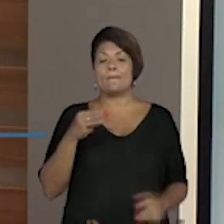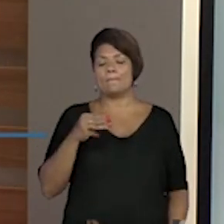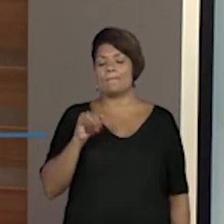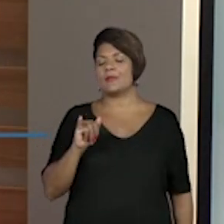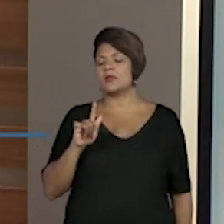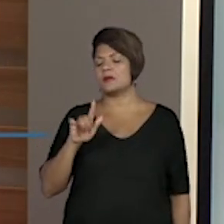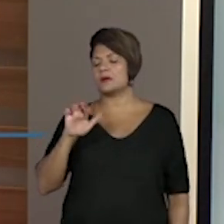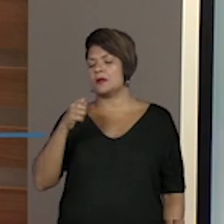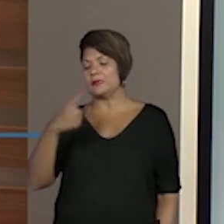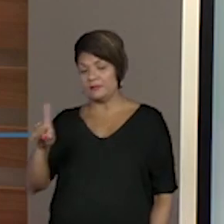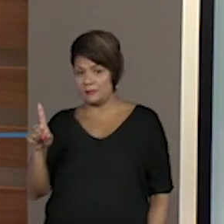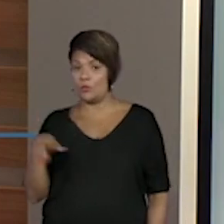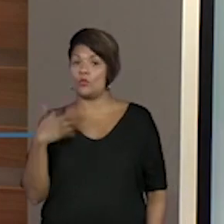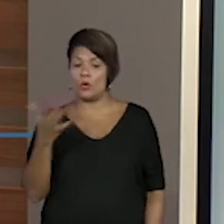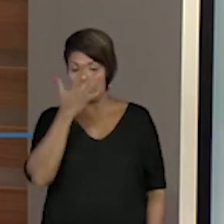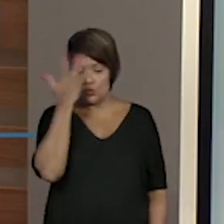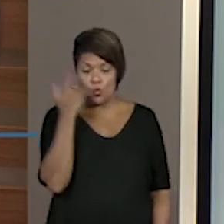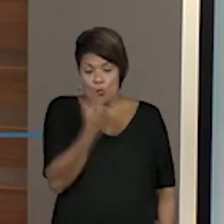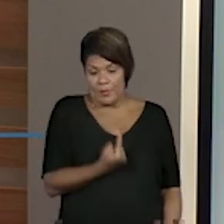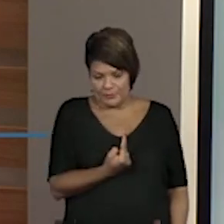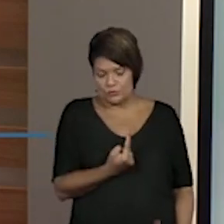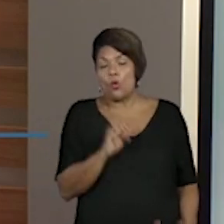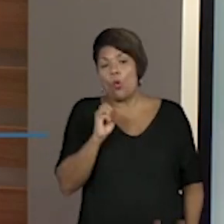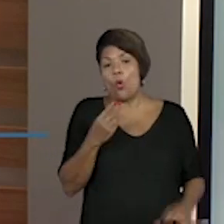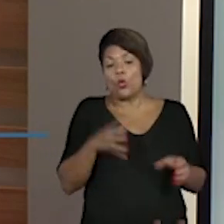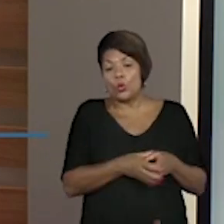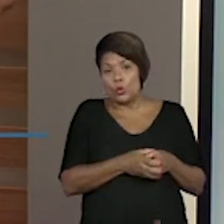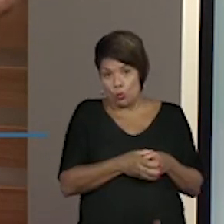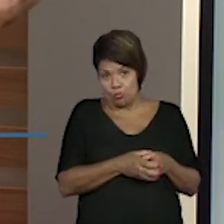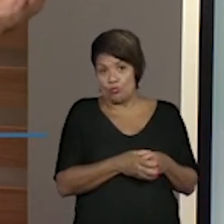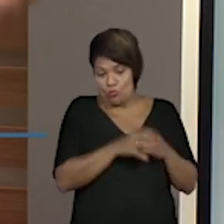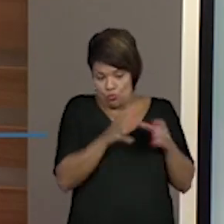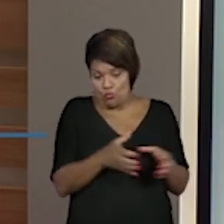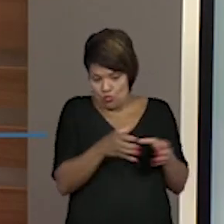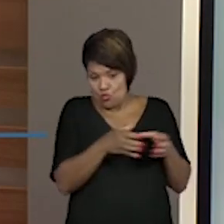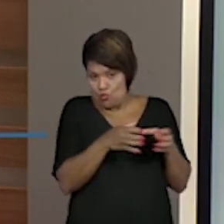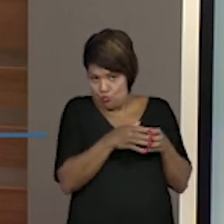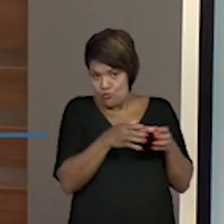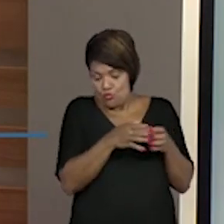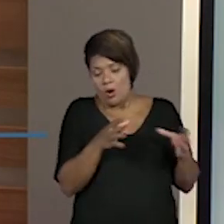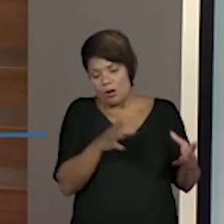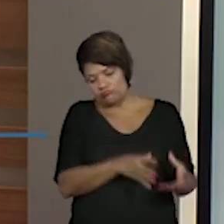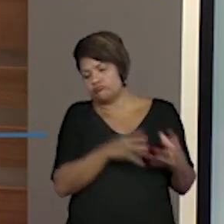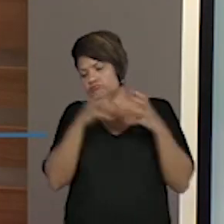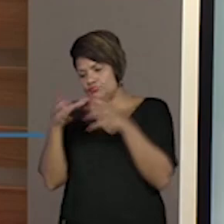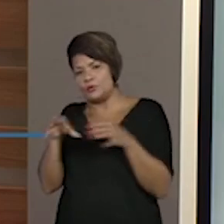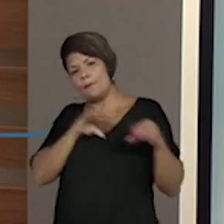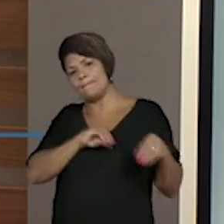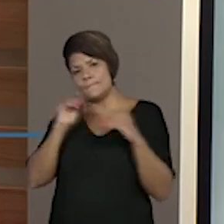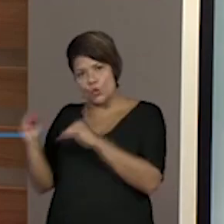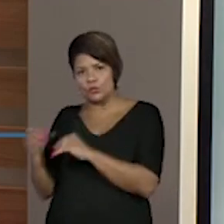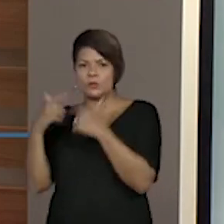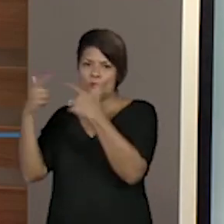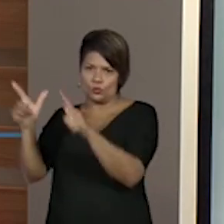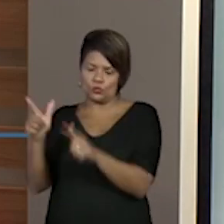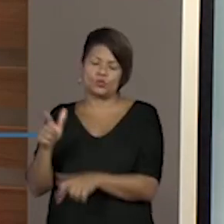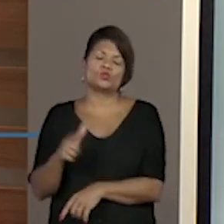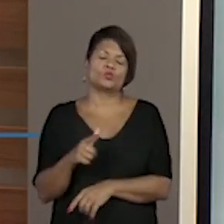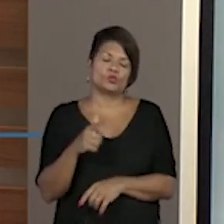é quando uma pessoa ou um grupo sai de um lugar de origem e vai para um outro lugar. Então, esse é um processo